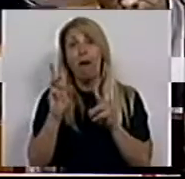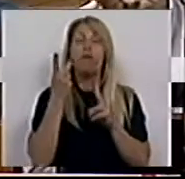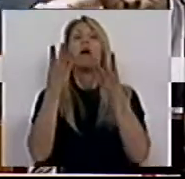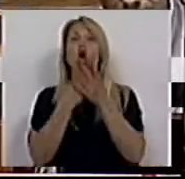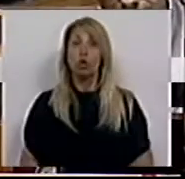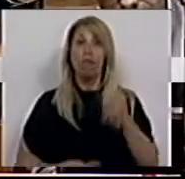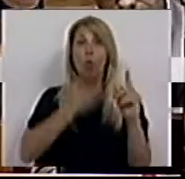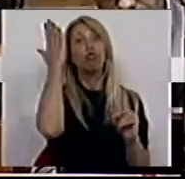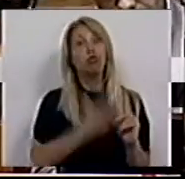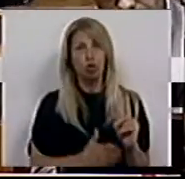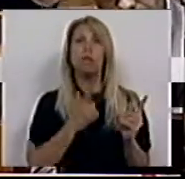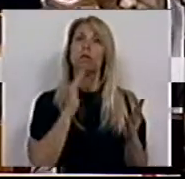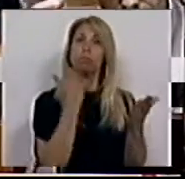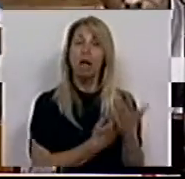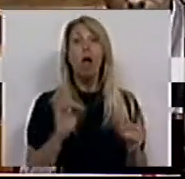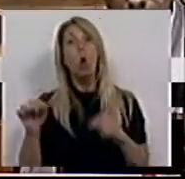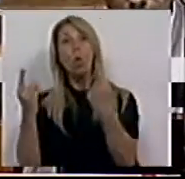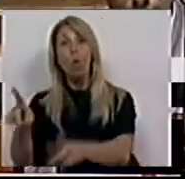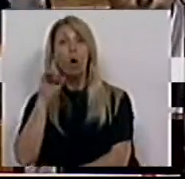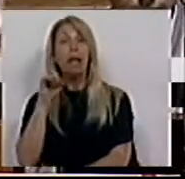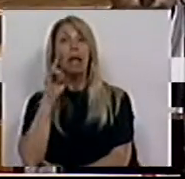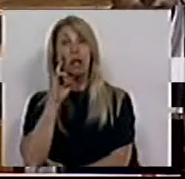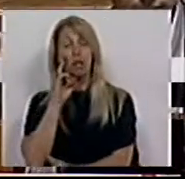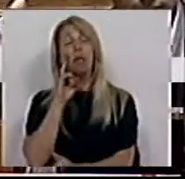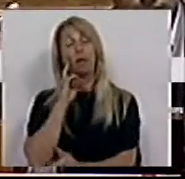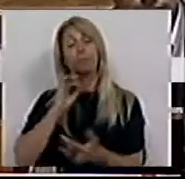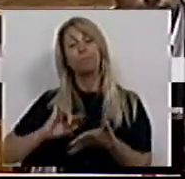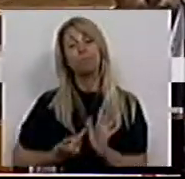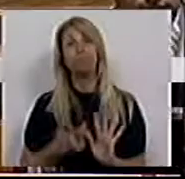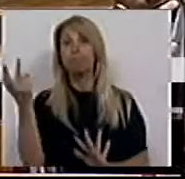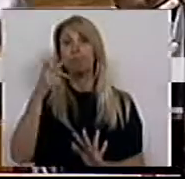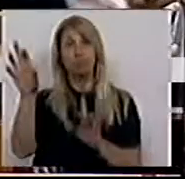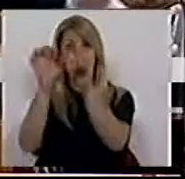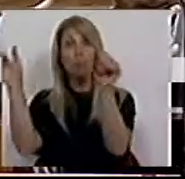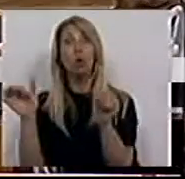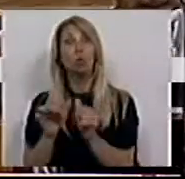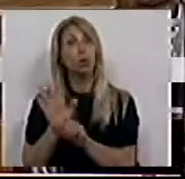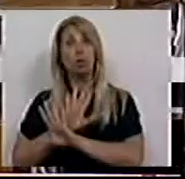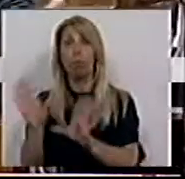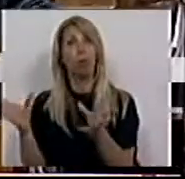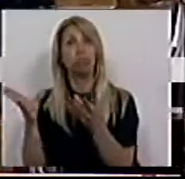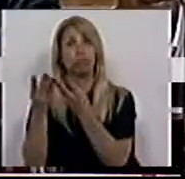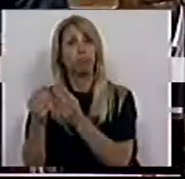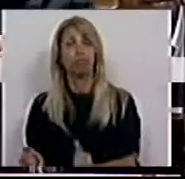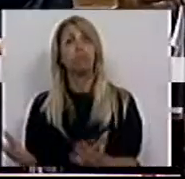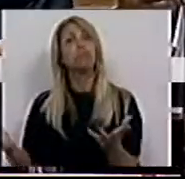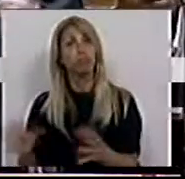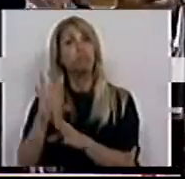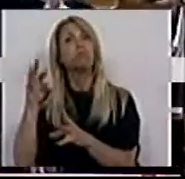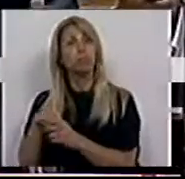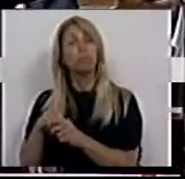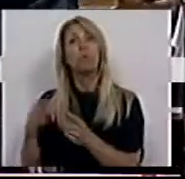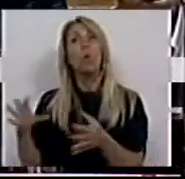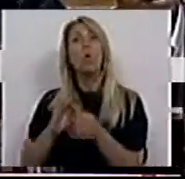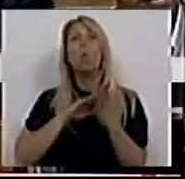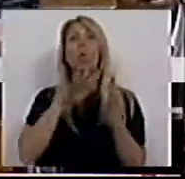e um de ouro que é da garantia de que as necessidades permanentes do sistema estariam abrangidas pelo quadro